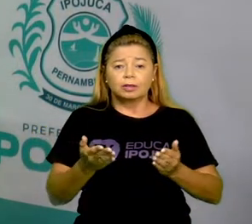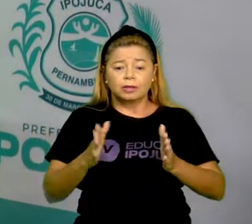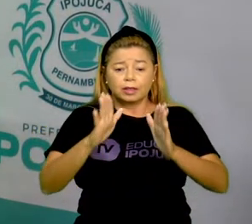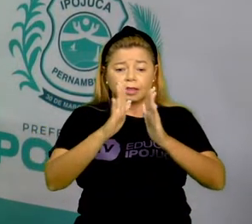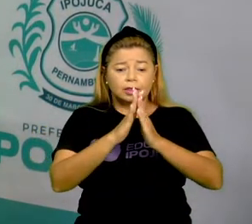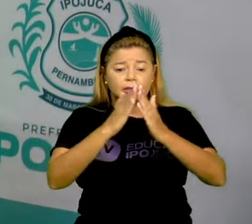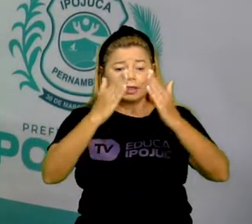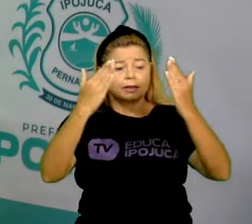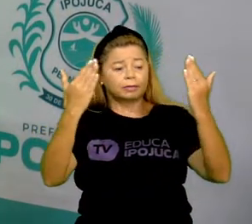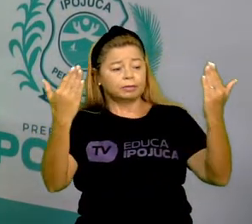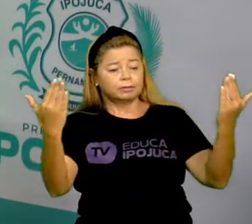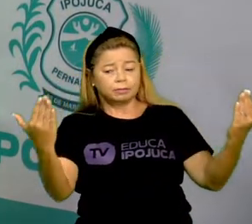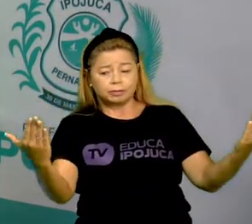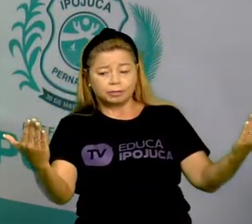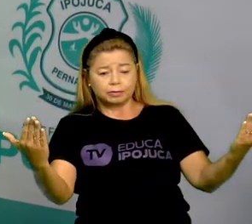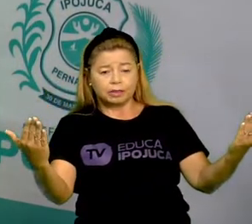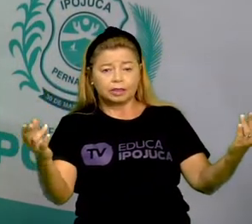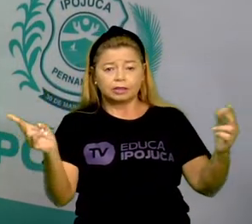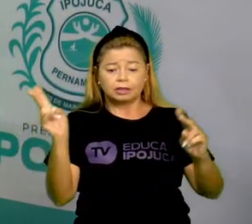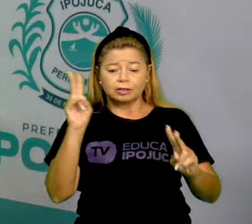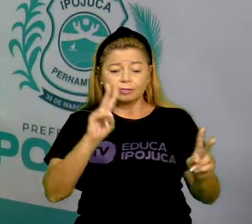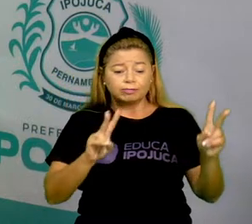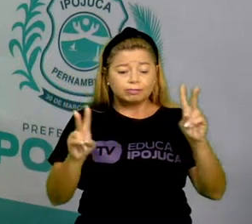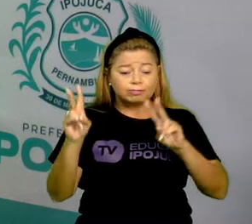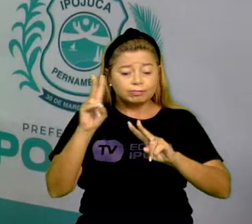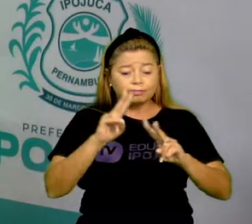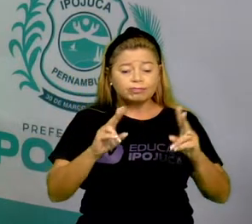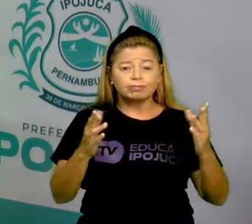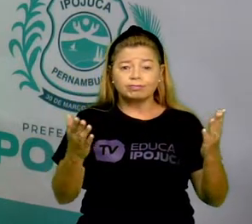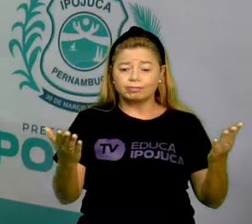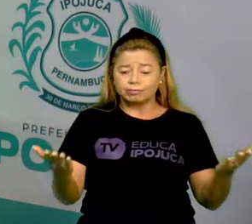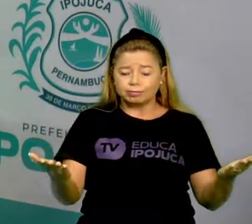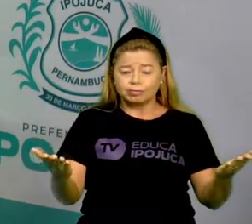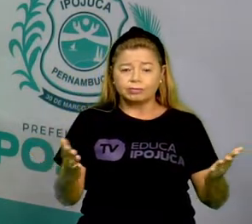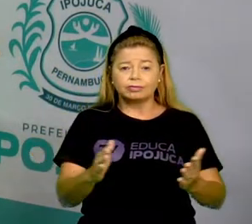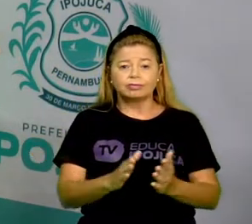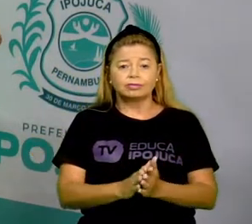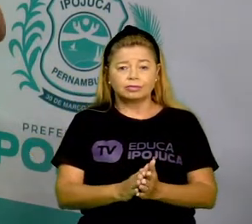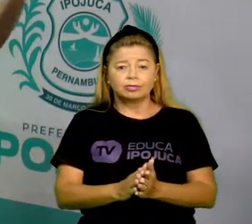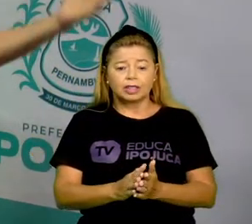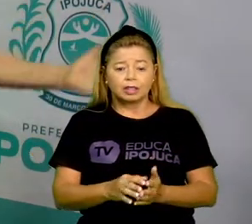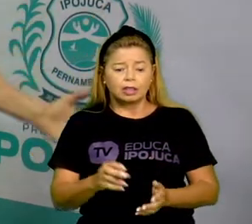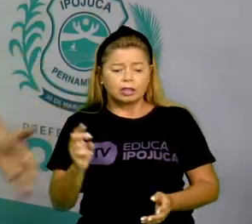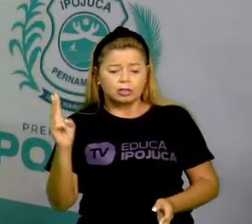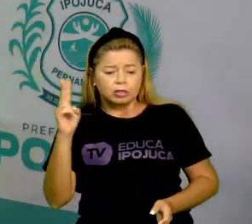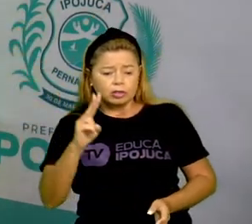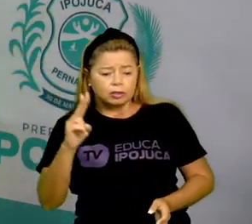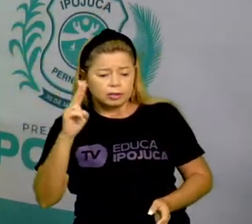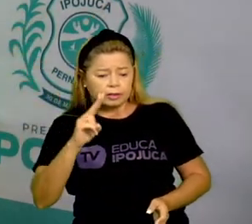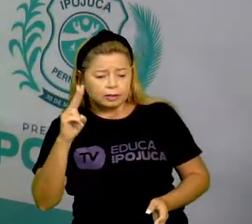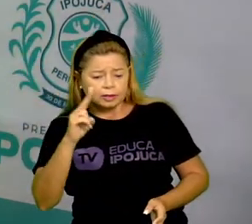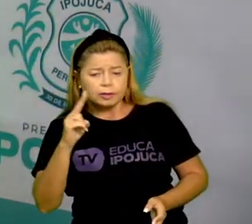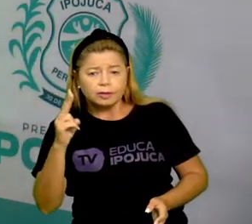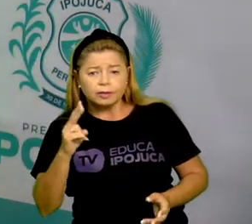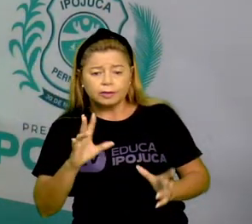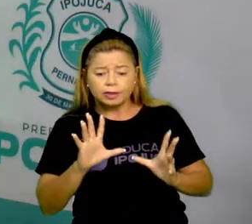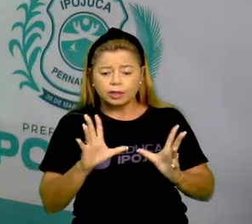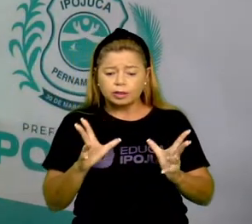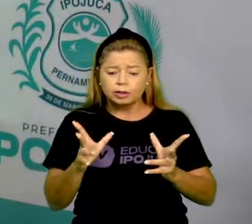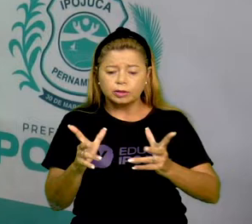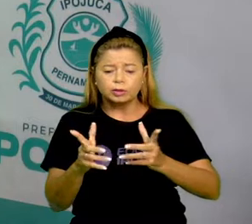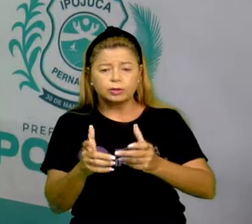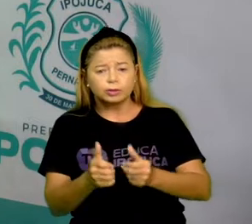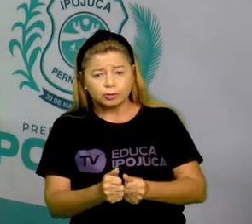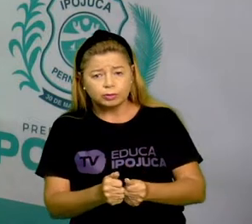estamos vendo ele dessa forma, aberto. E nós podemos ter a visão completa, sabendo